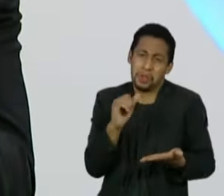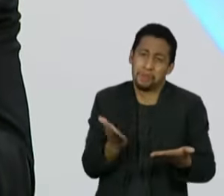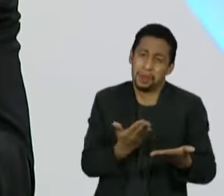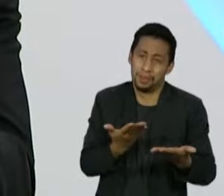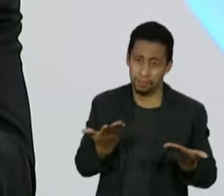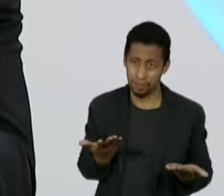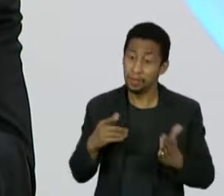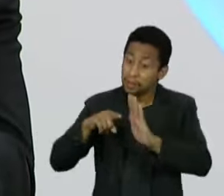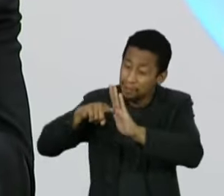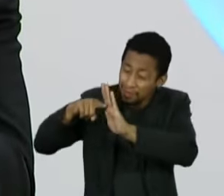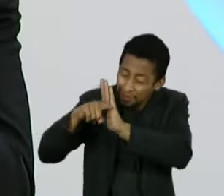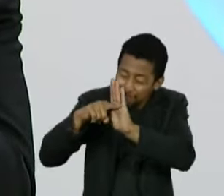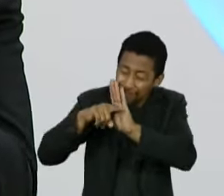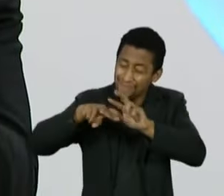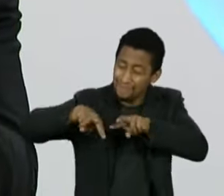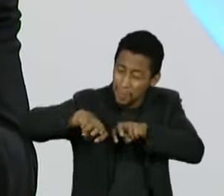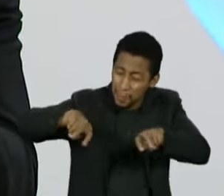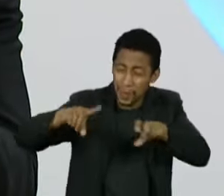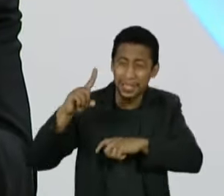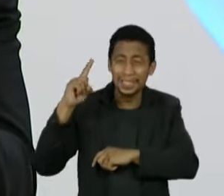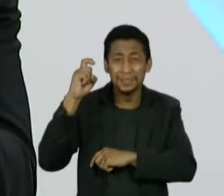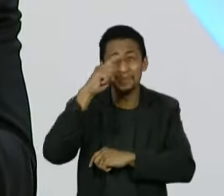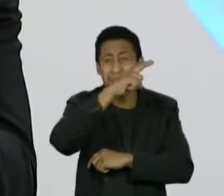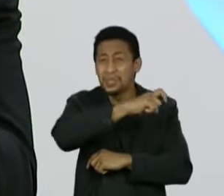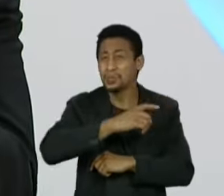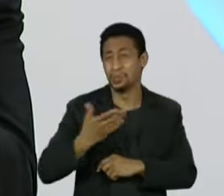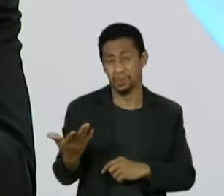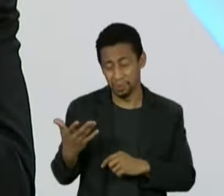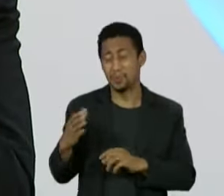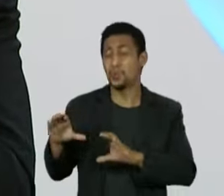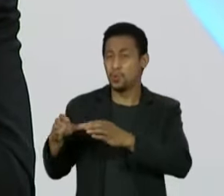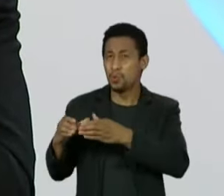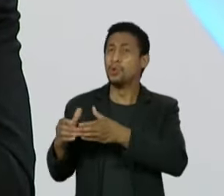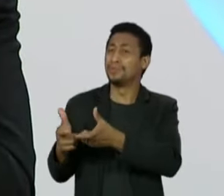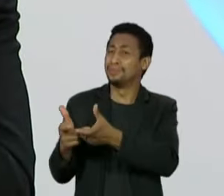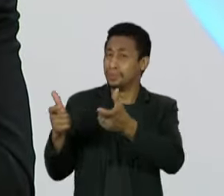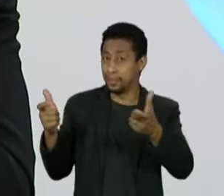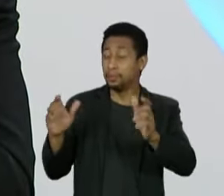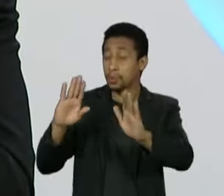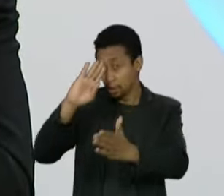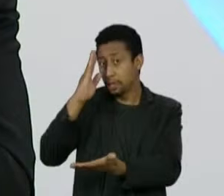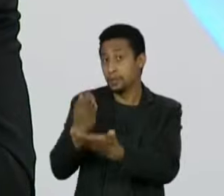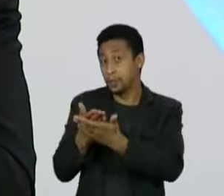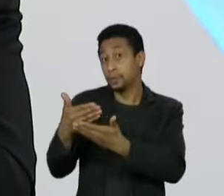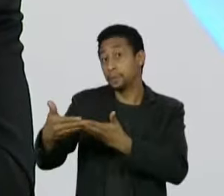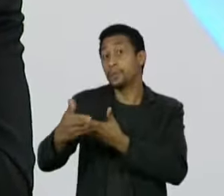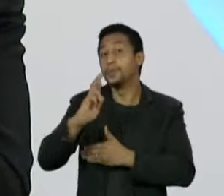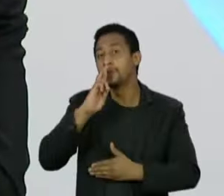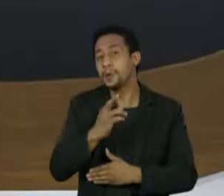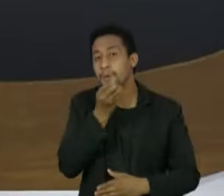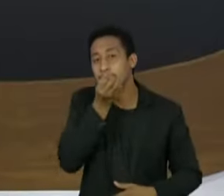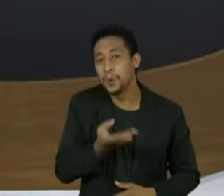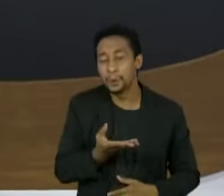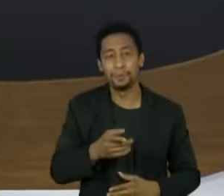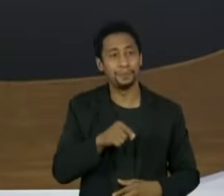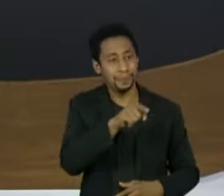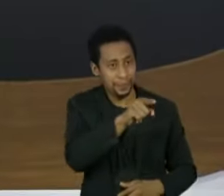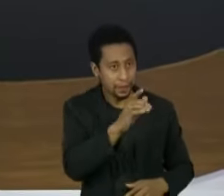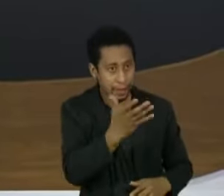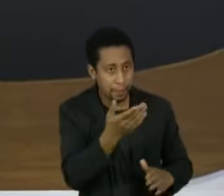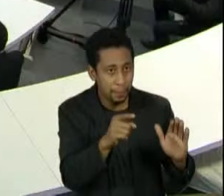investigação difícil você fazer com tantas cabeças trabalhando, mas acredito que ele vai chegar num bom resultado. Eu vi a Raquel acenando,